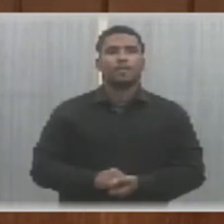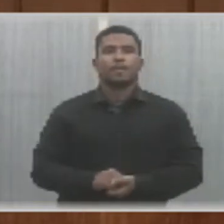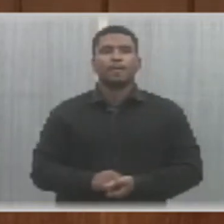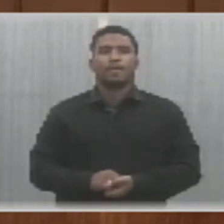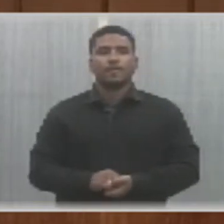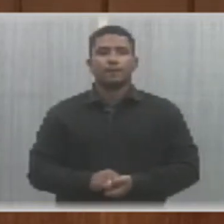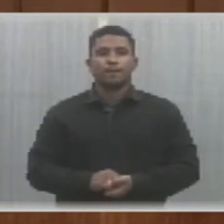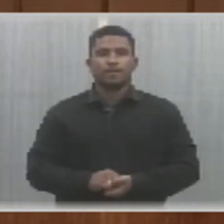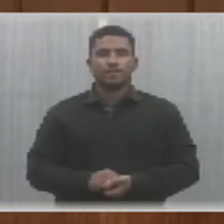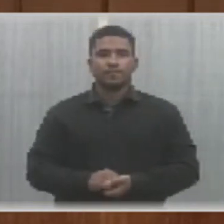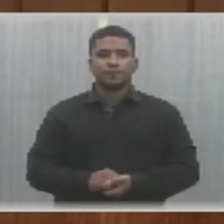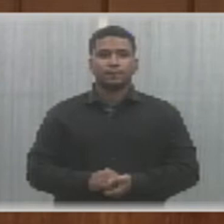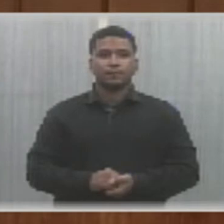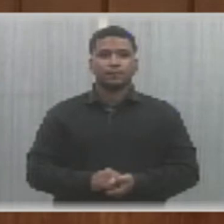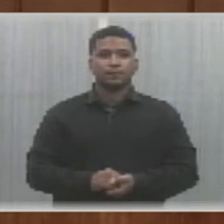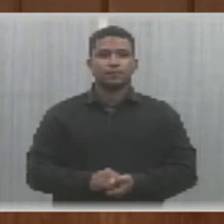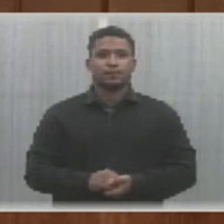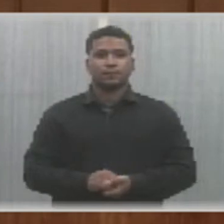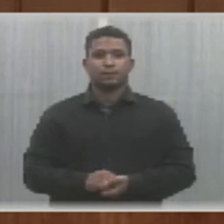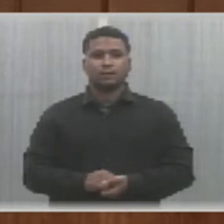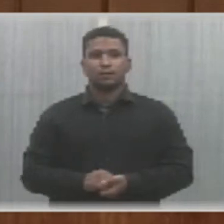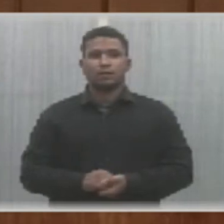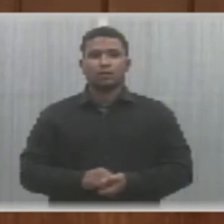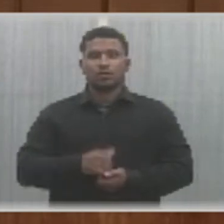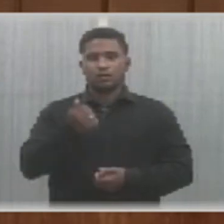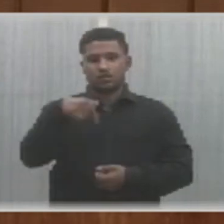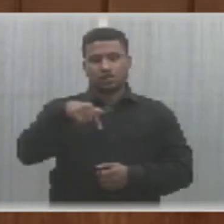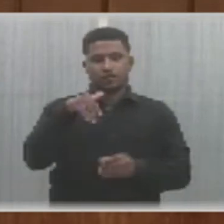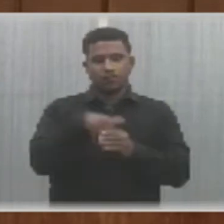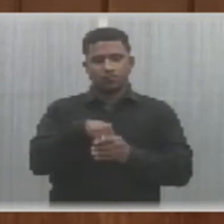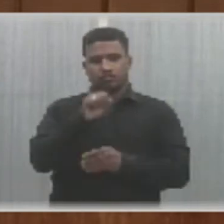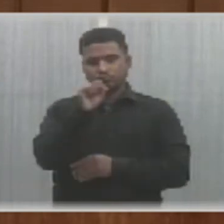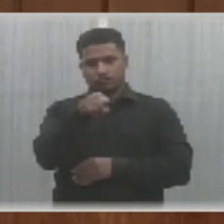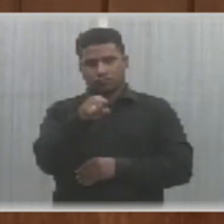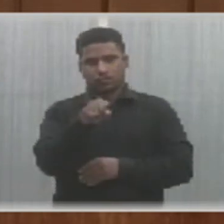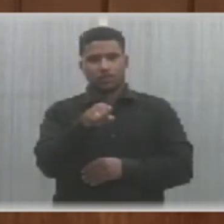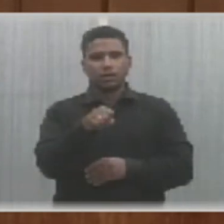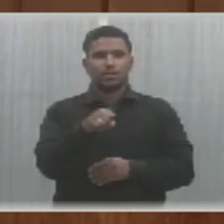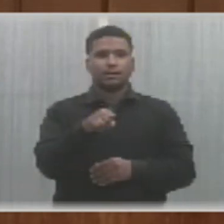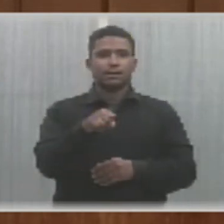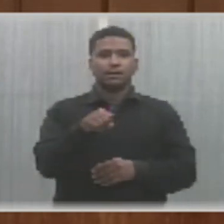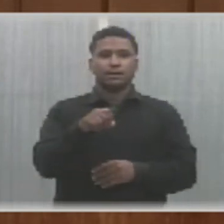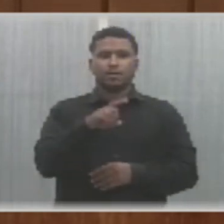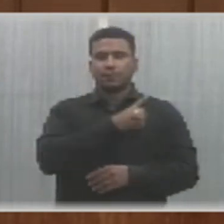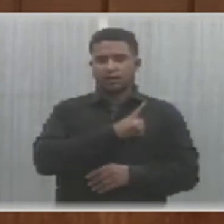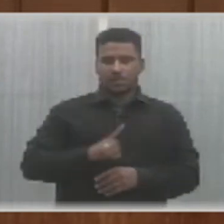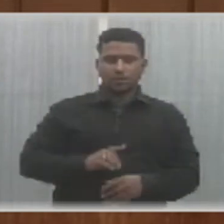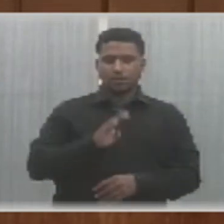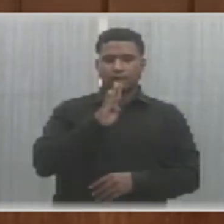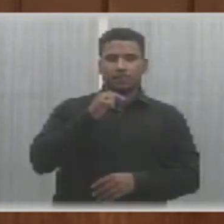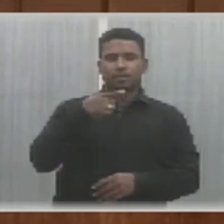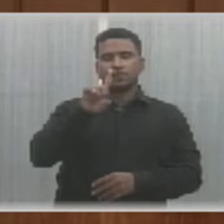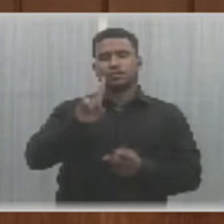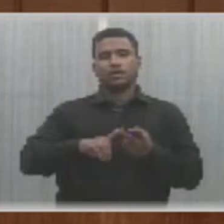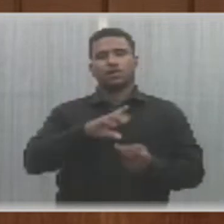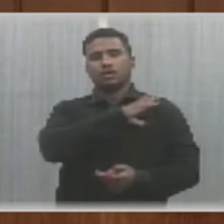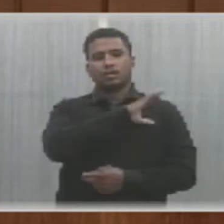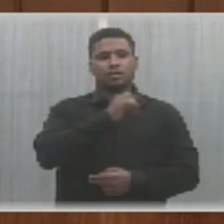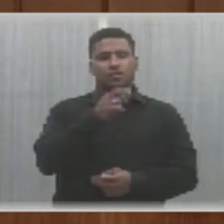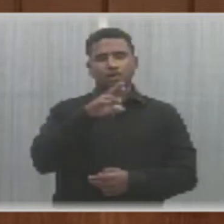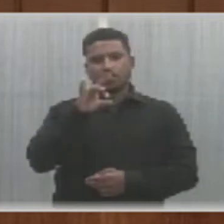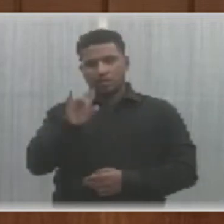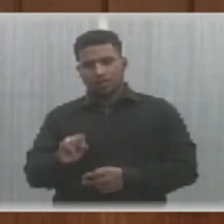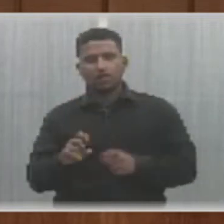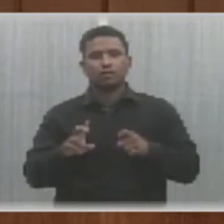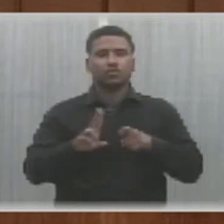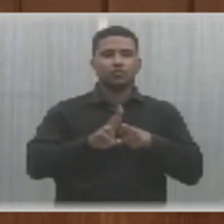e da outras providências correlatas, com 17 votos, sim, dos senhores deputados Bessá, coronel Carlos Augusto, doutor Francisco Costa, doutor Hélio,